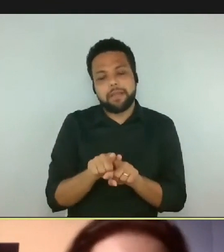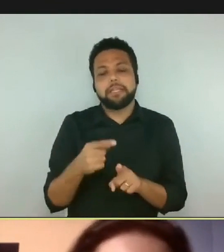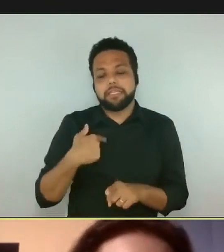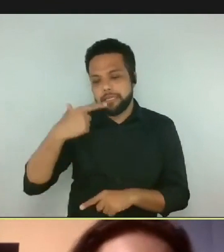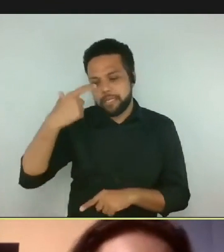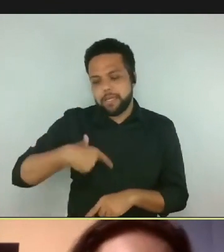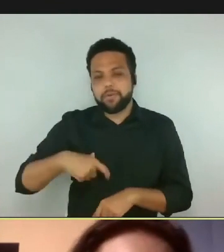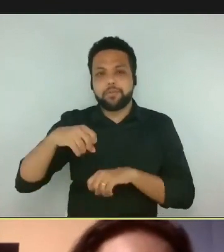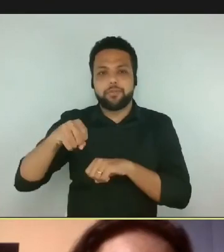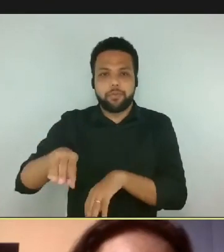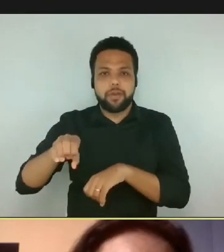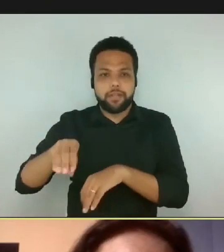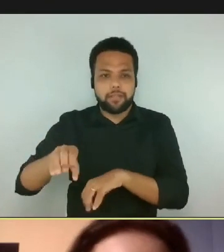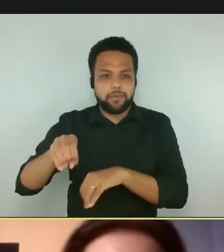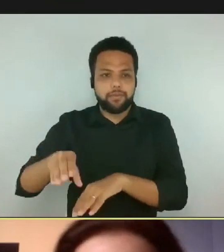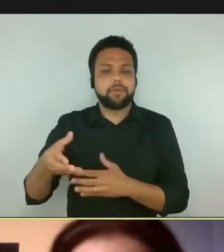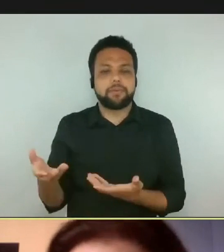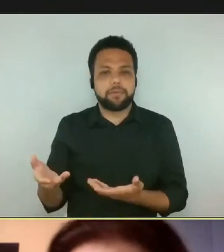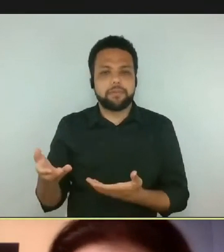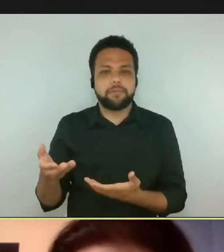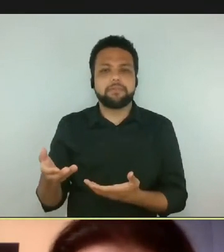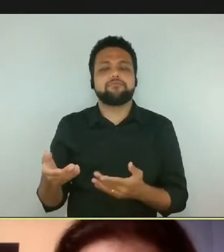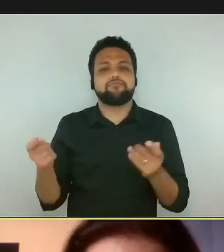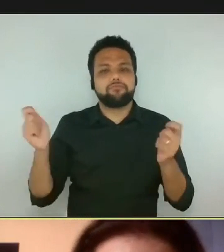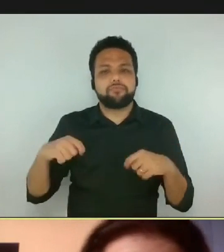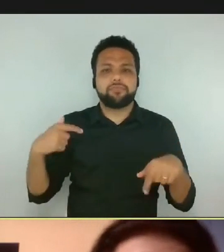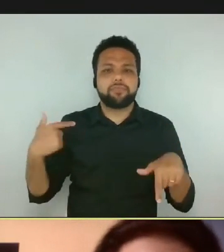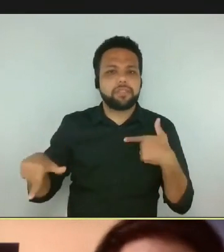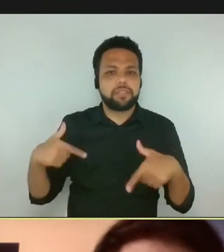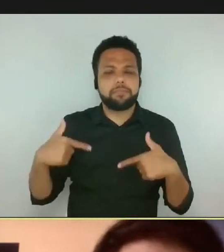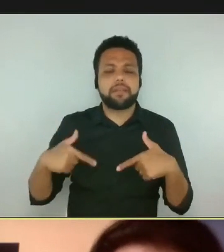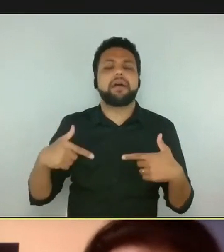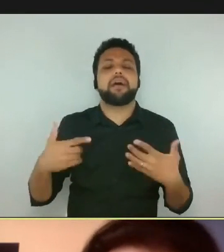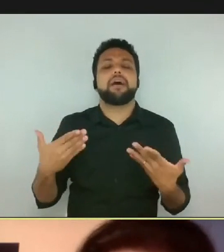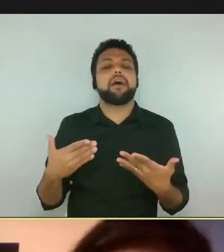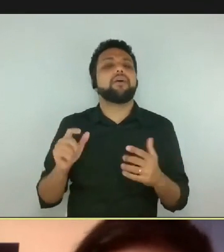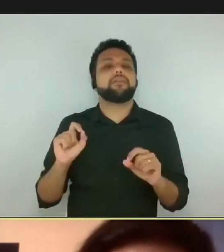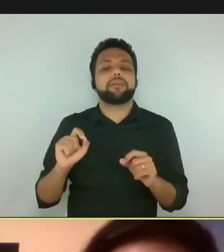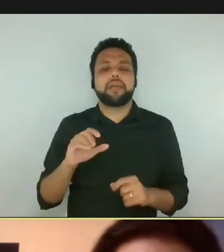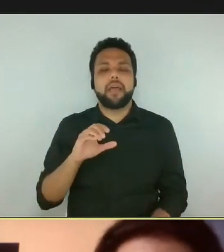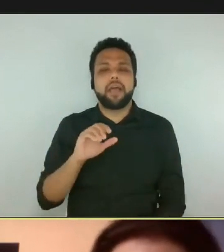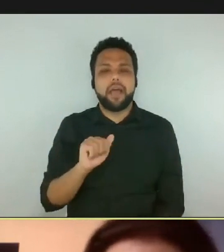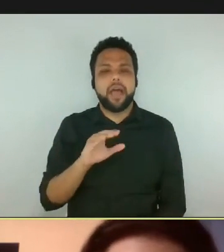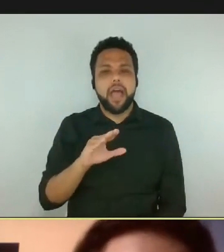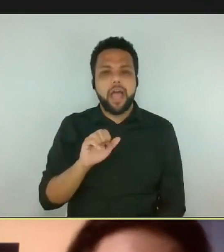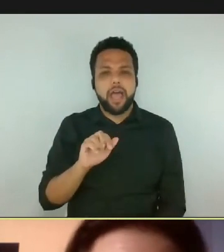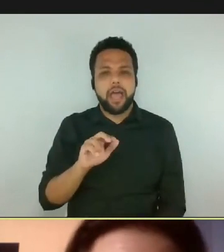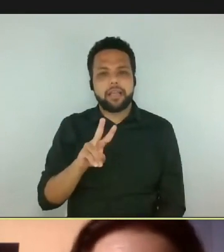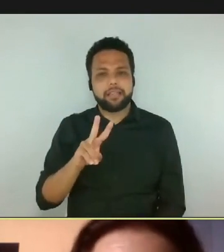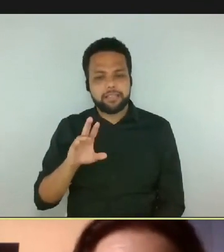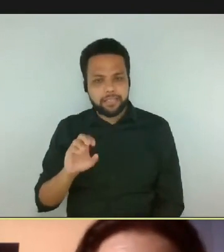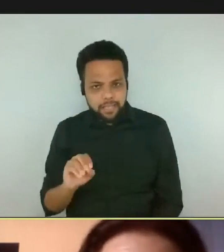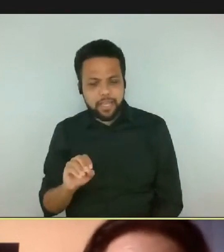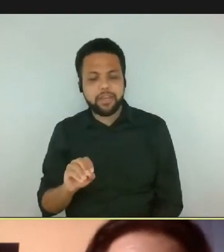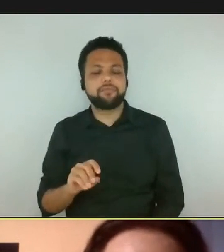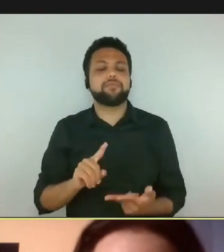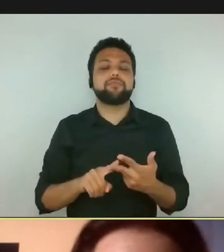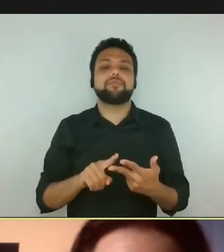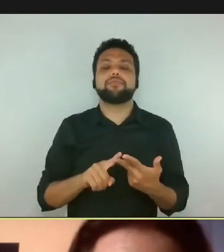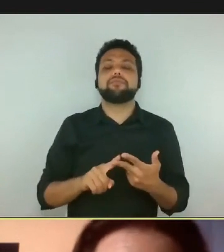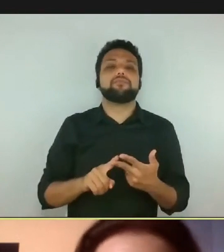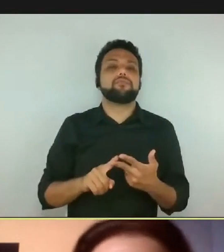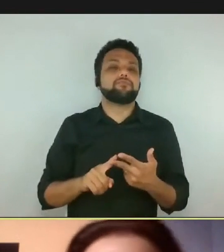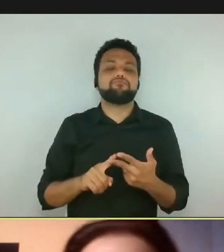de trabalhar com o acervo e com essas dobras de arte, levar as pessoas para o